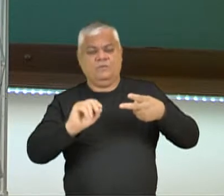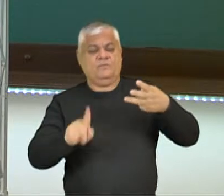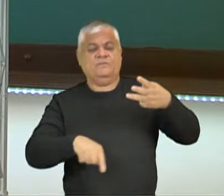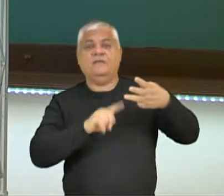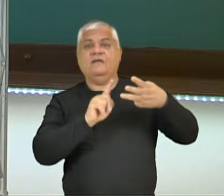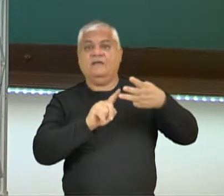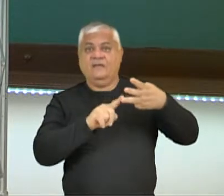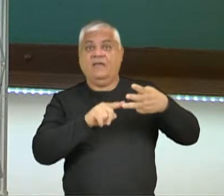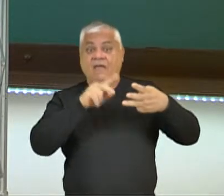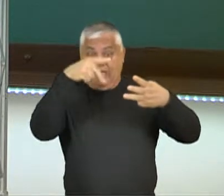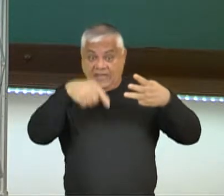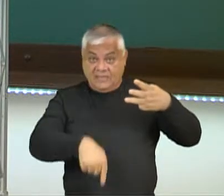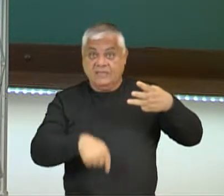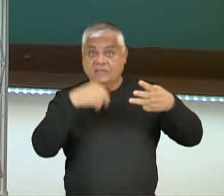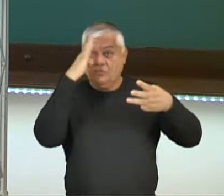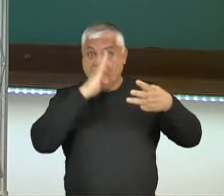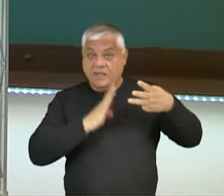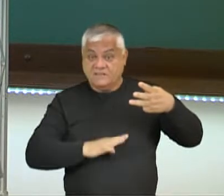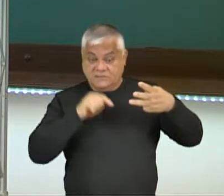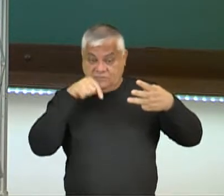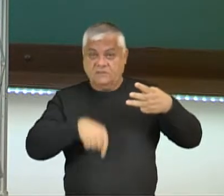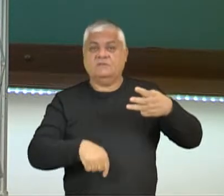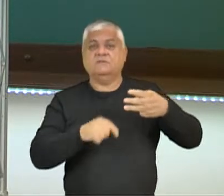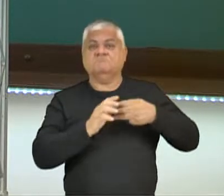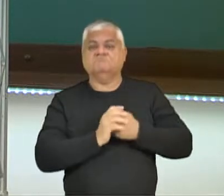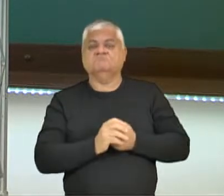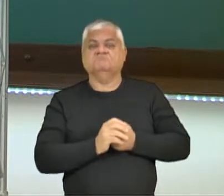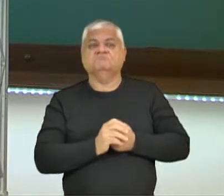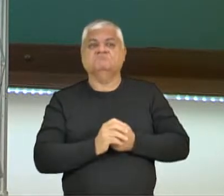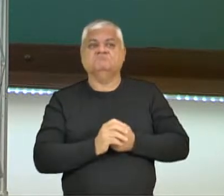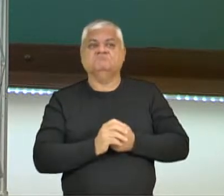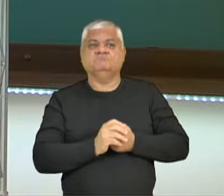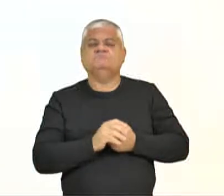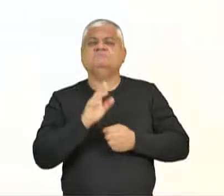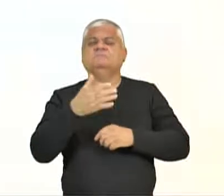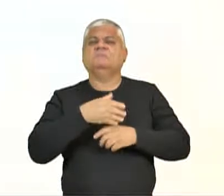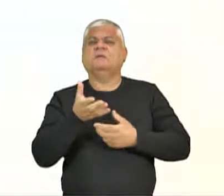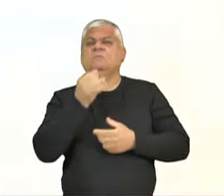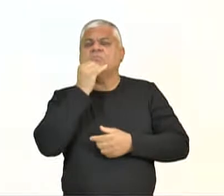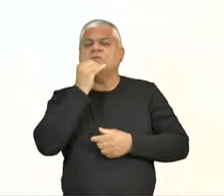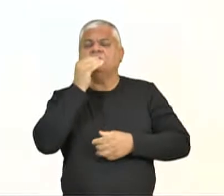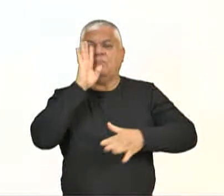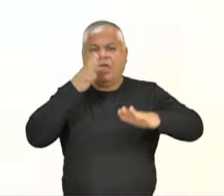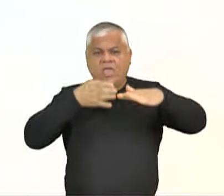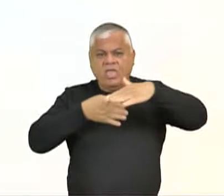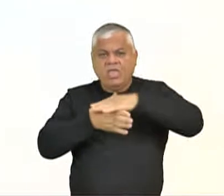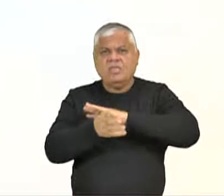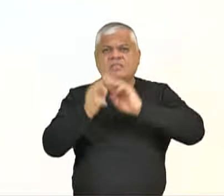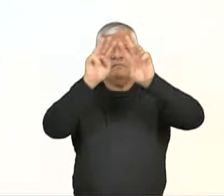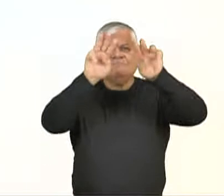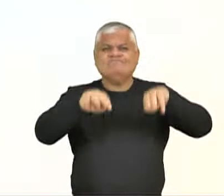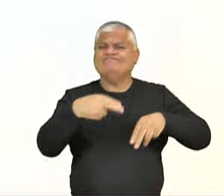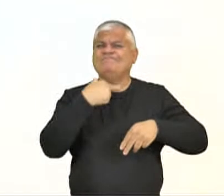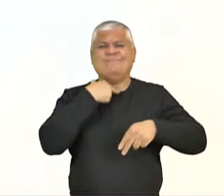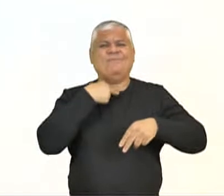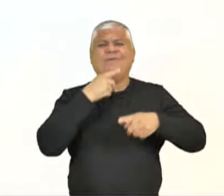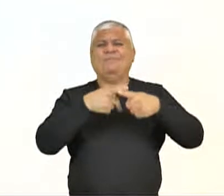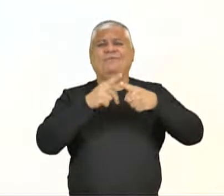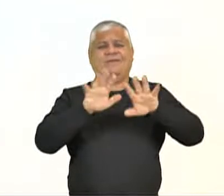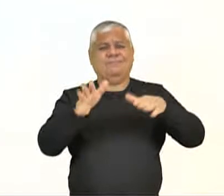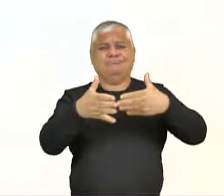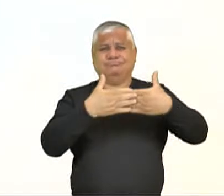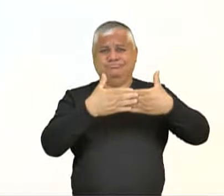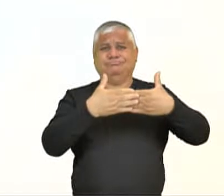aqui no nosso país, no Brasil. Com viagens impossíveis de serem realizadas em museus fechados,